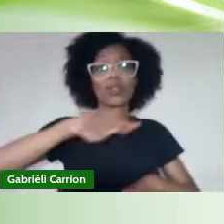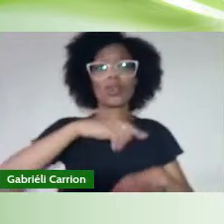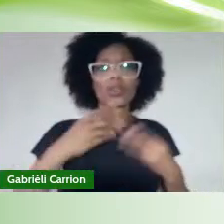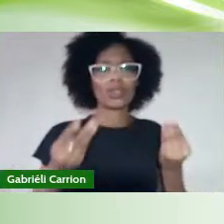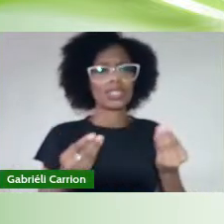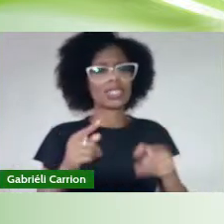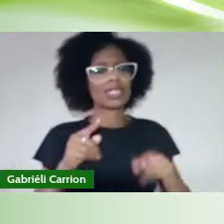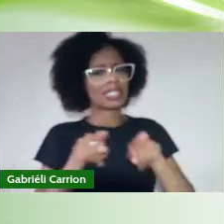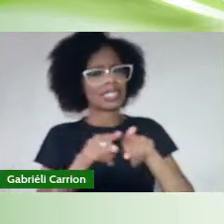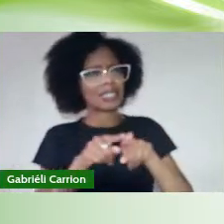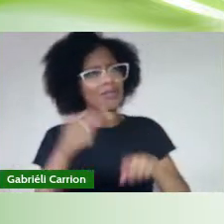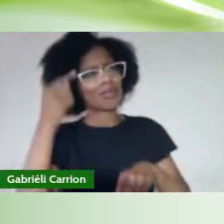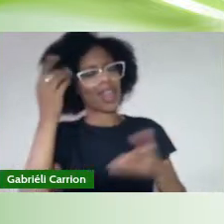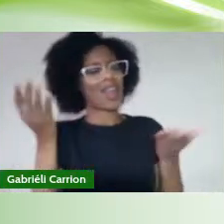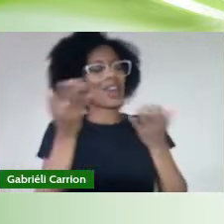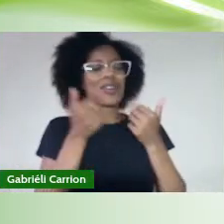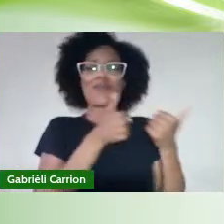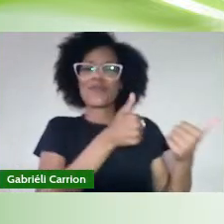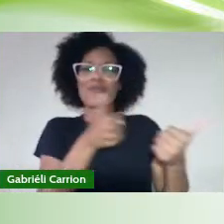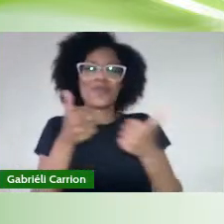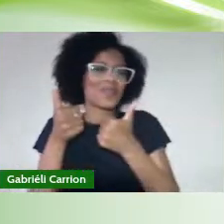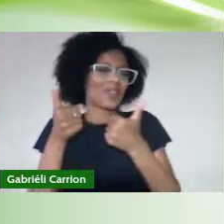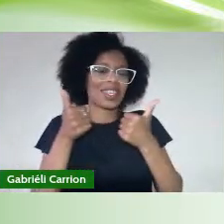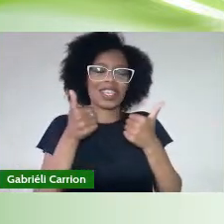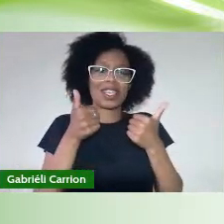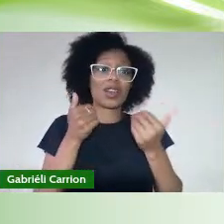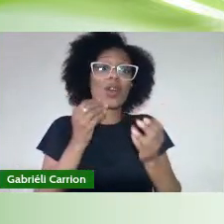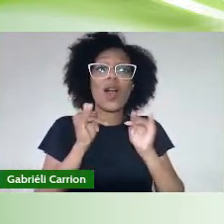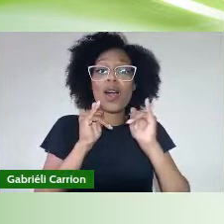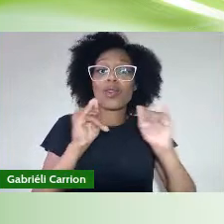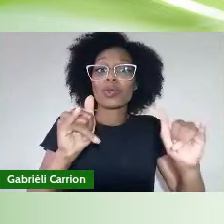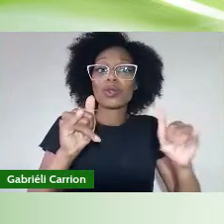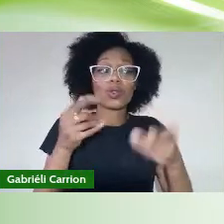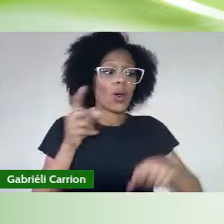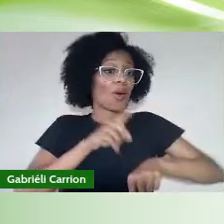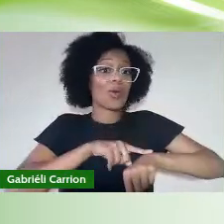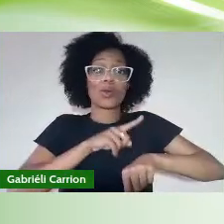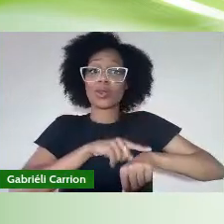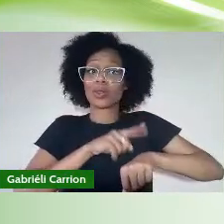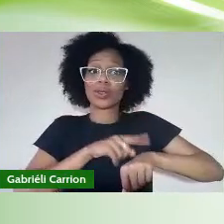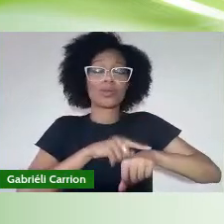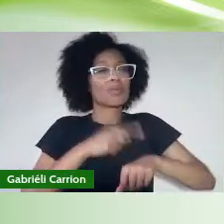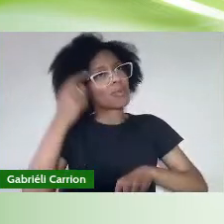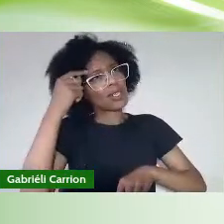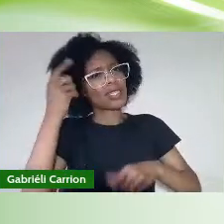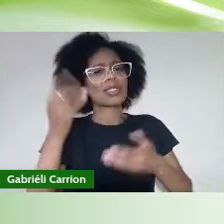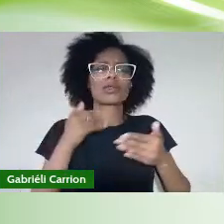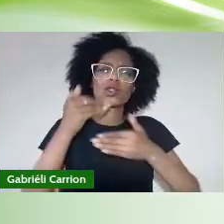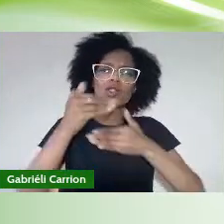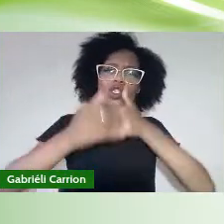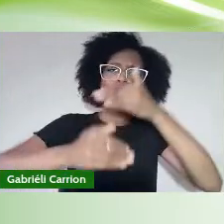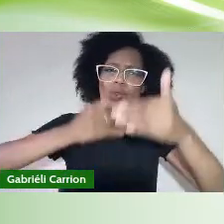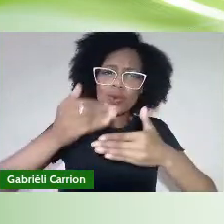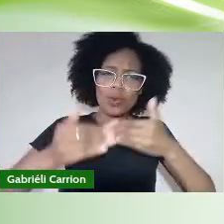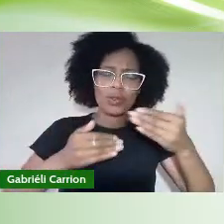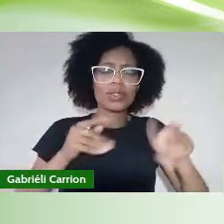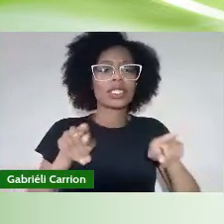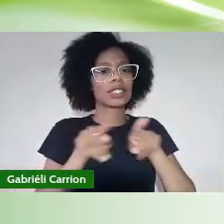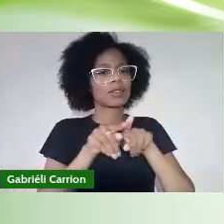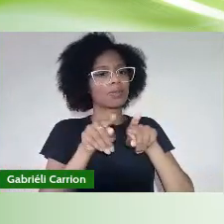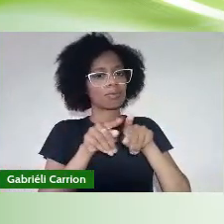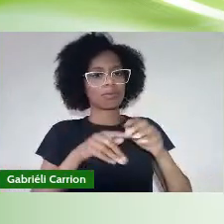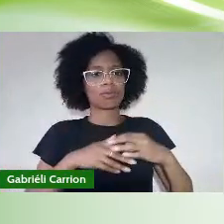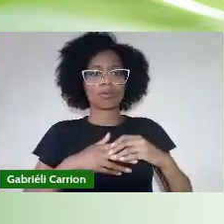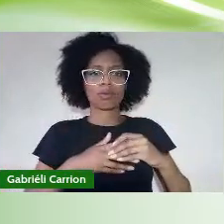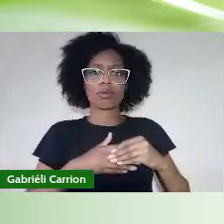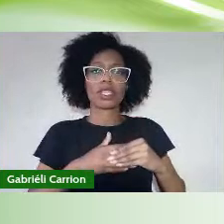Sopram a nosso favor Prenunciando Um tempo De maior Crescimento E descortinar De oportunidades Para a